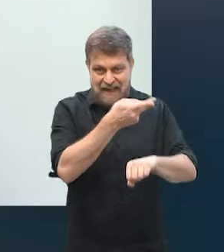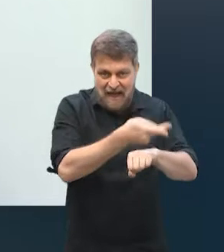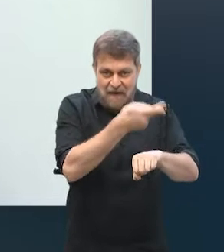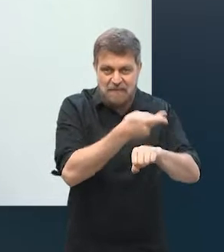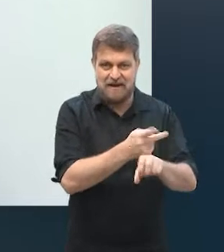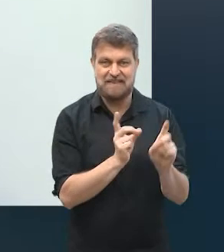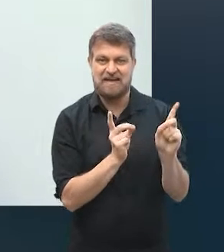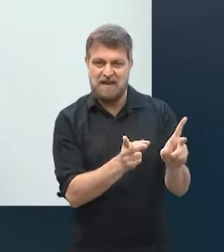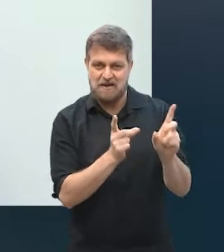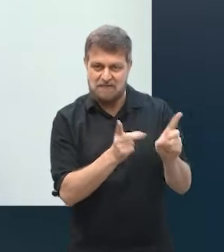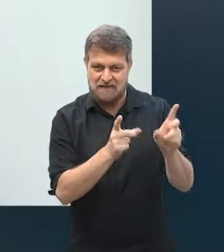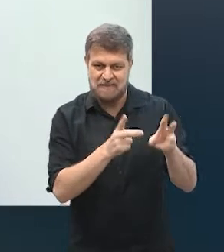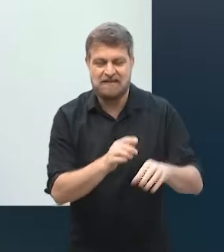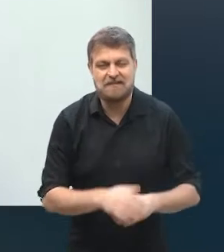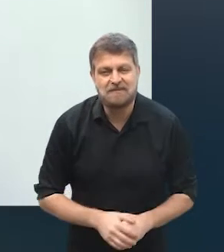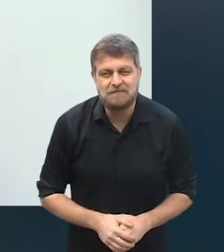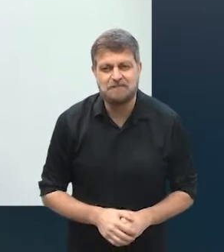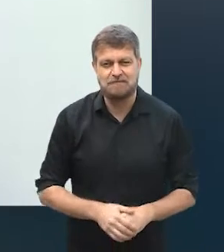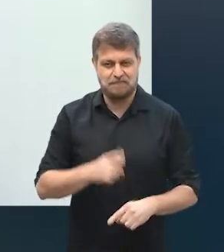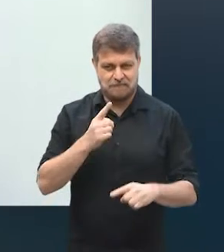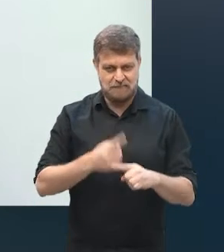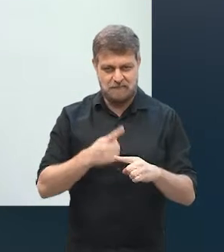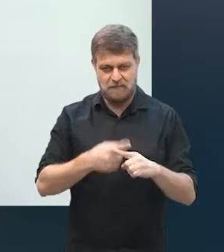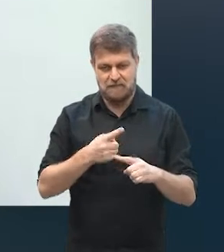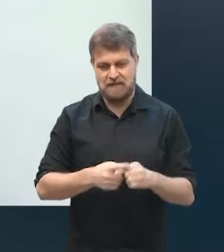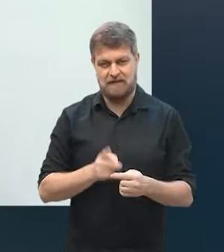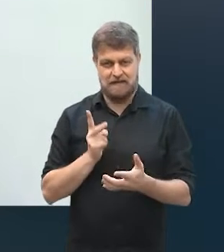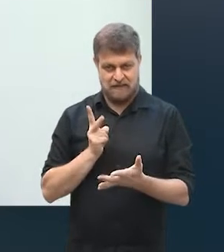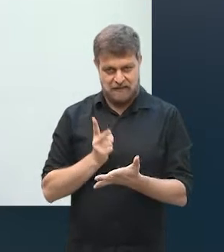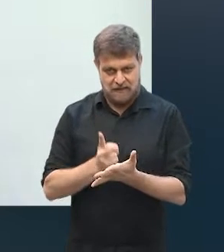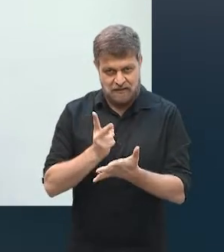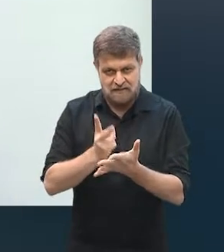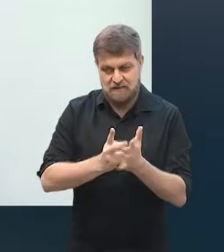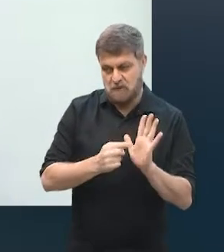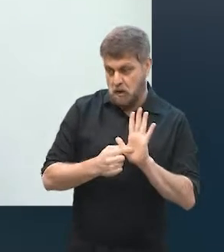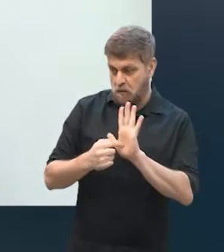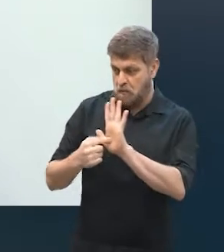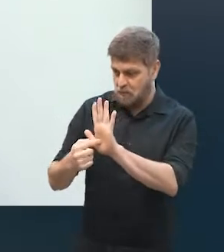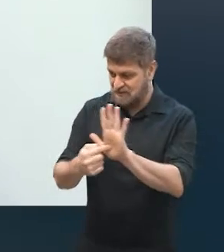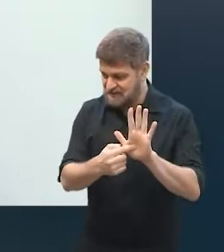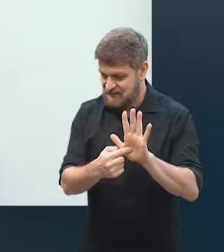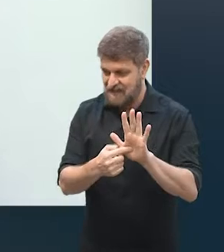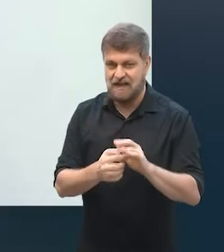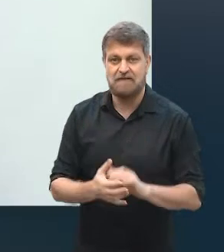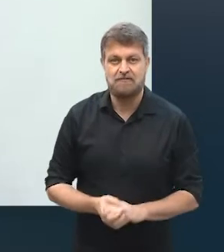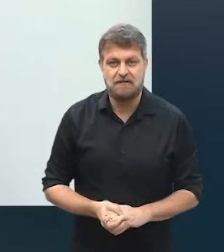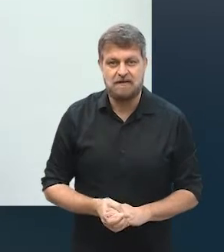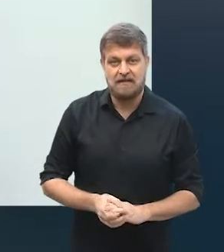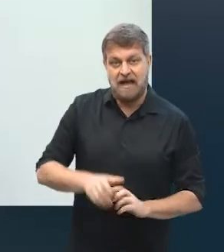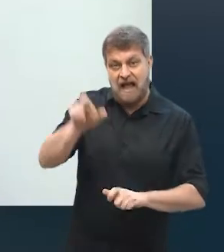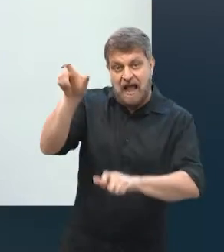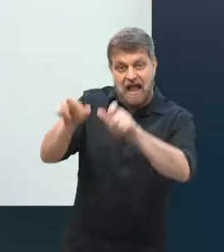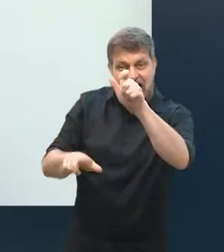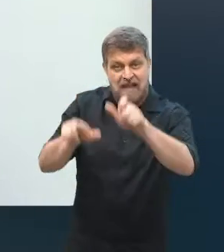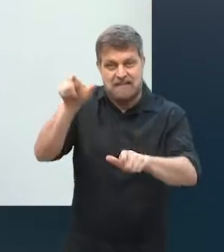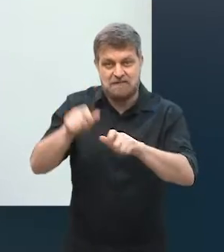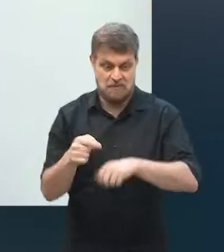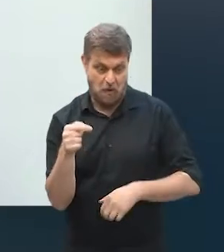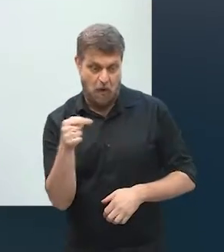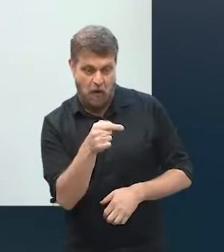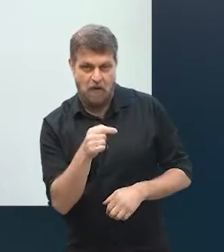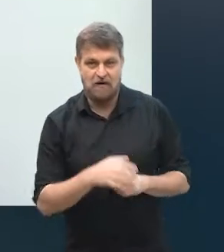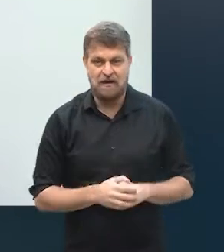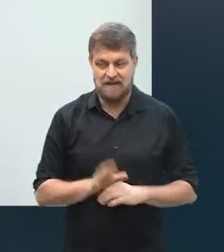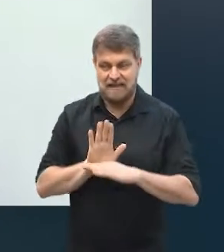a gente sempre citando e mostrando pras pessoas o que as outras pessoas têm pra oferecer,